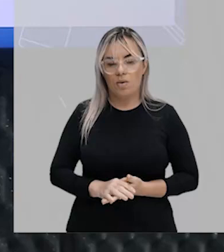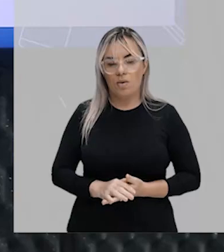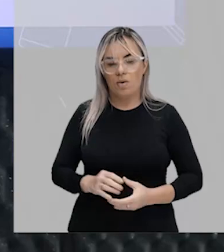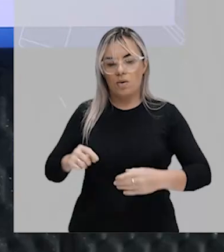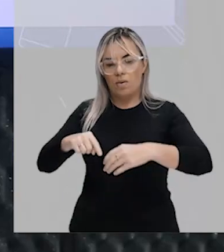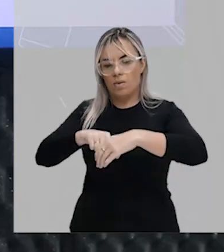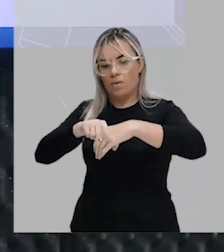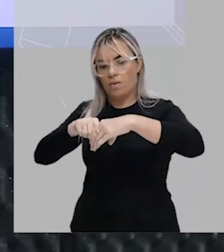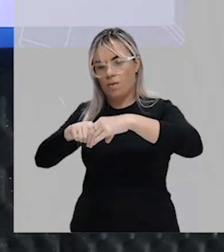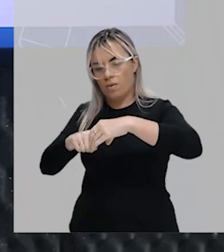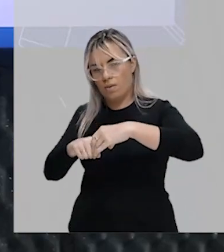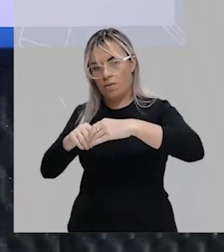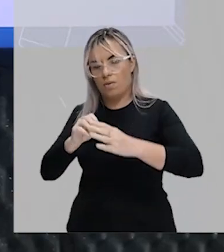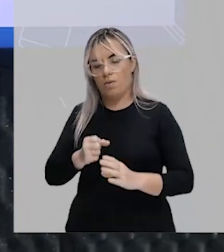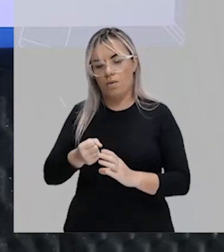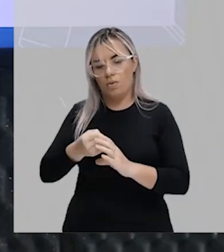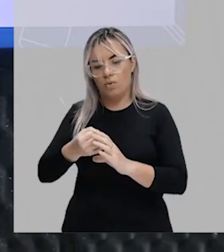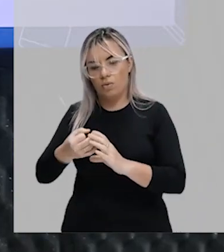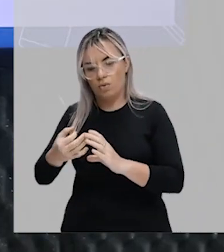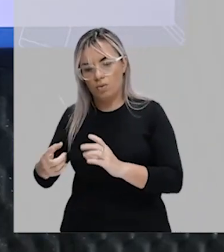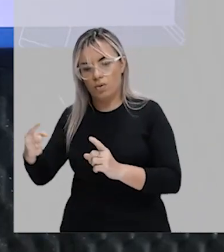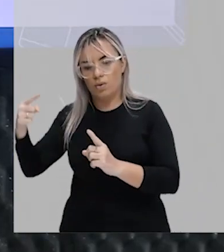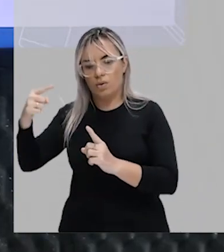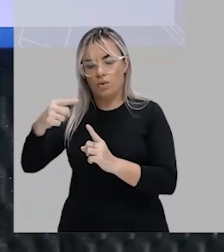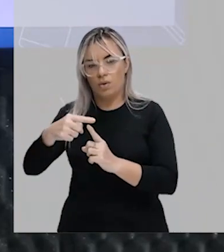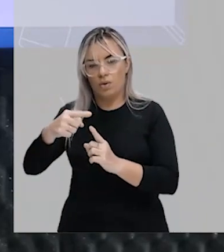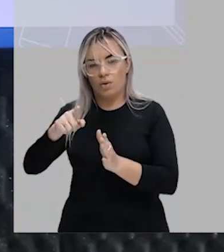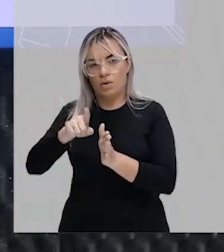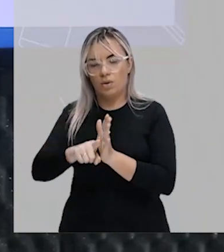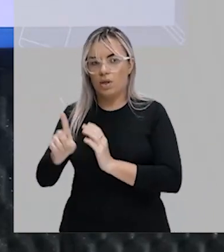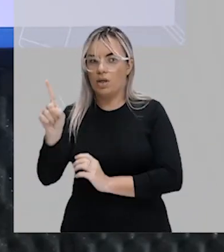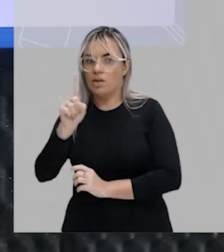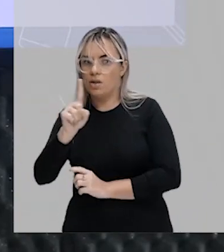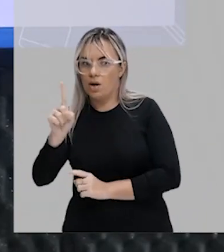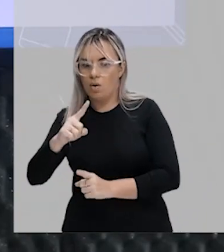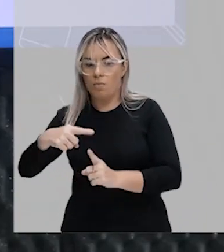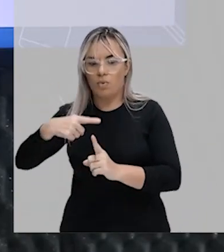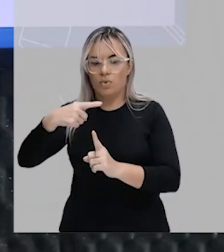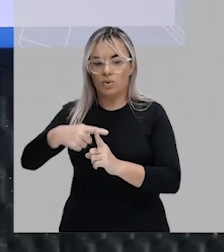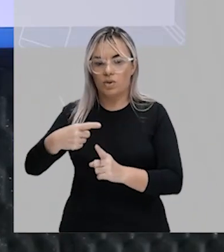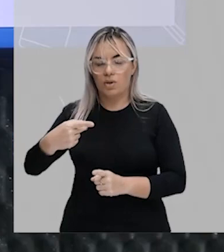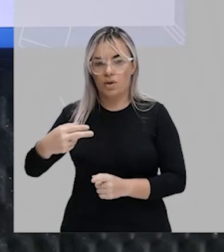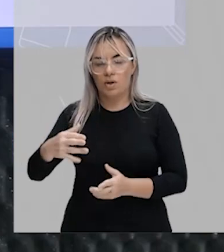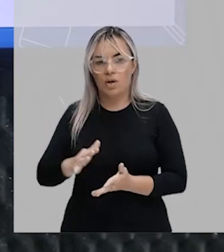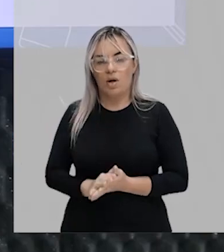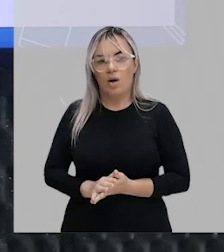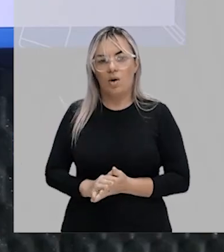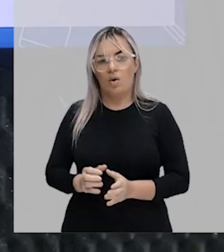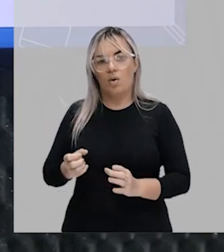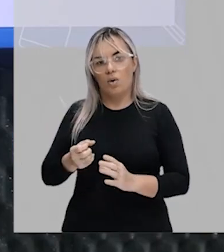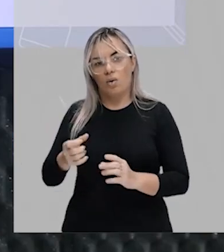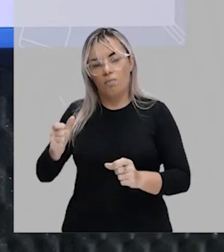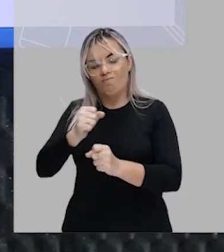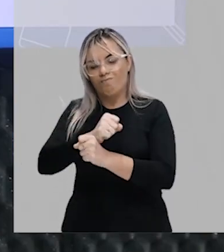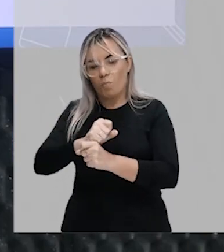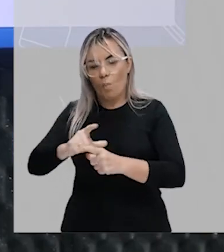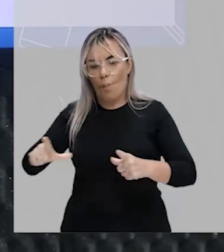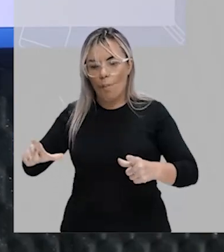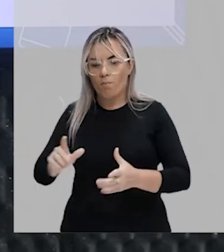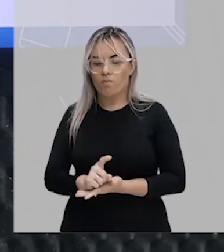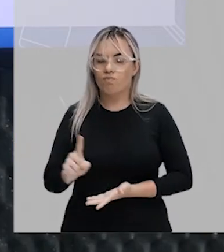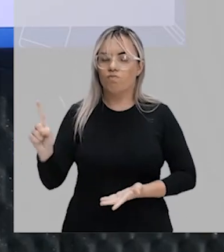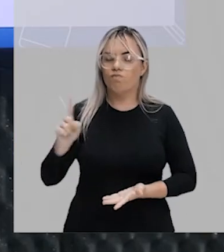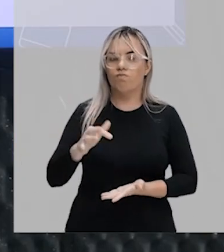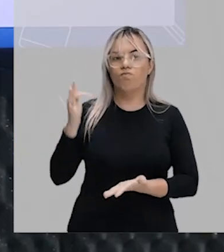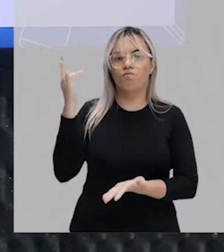o Z menos, os inteiros não positivos, isso é vazio. Gente, isso é verdade aí? Claro que não. Justamente porque essa